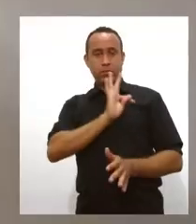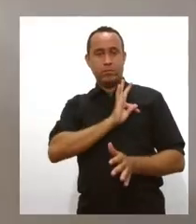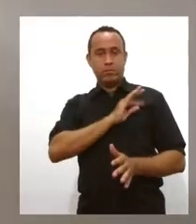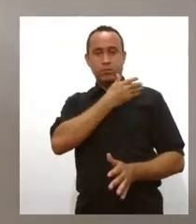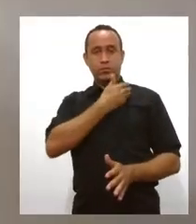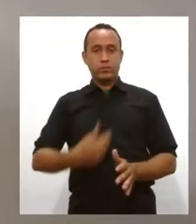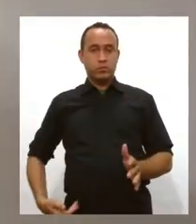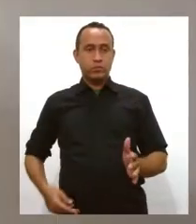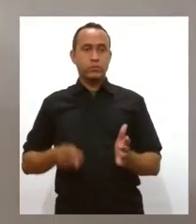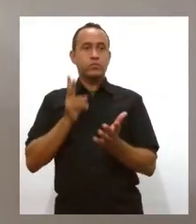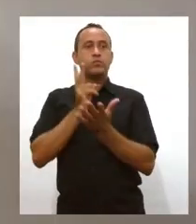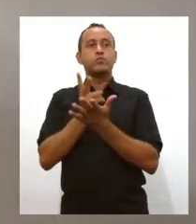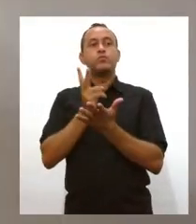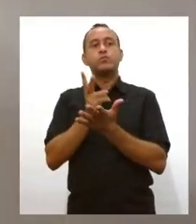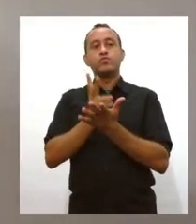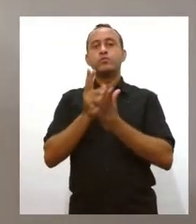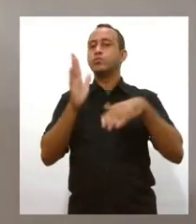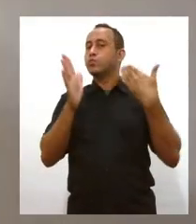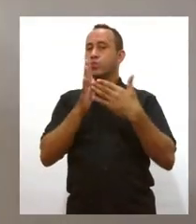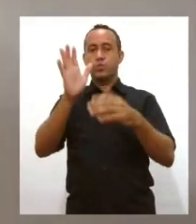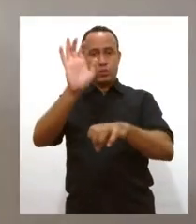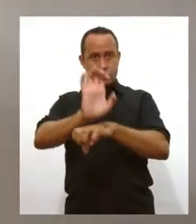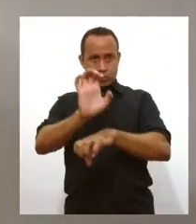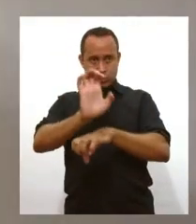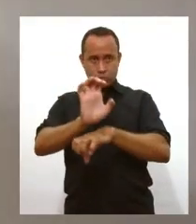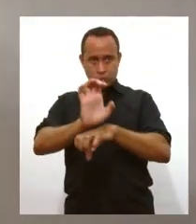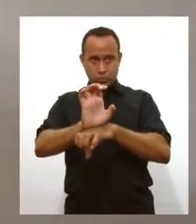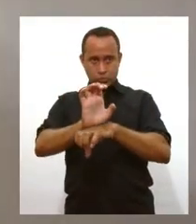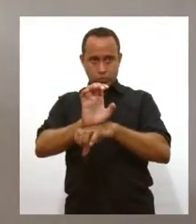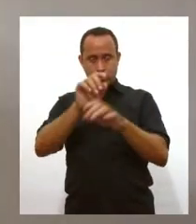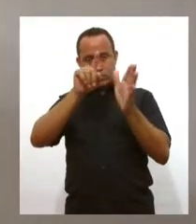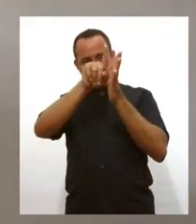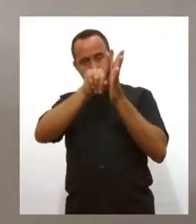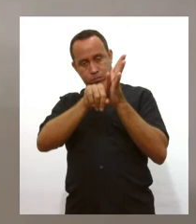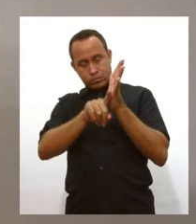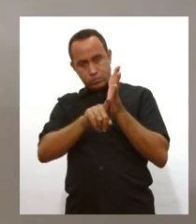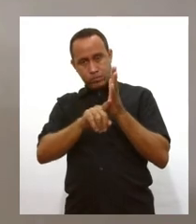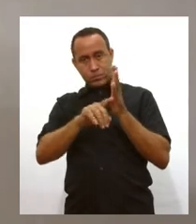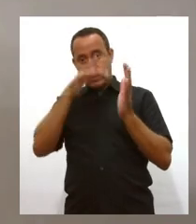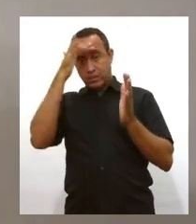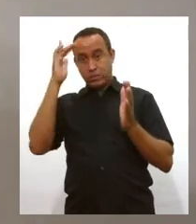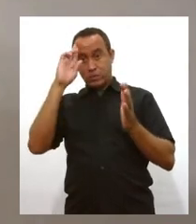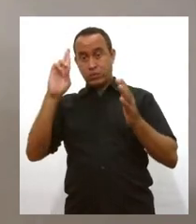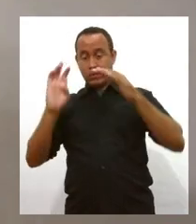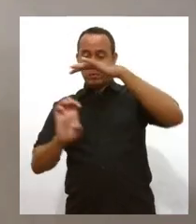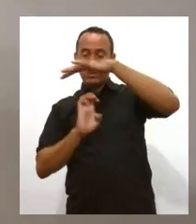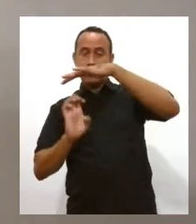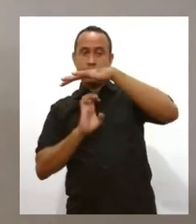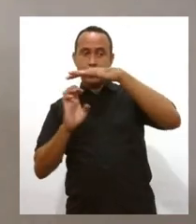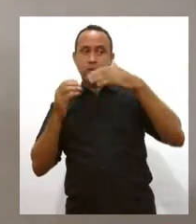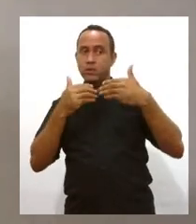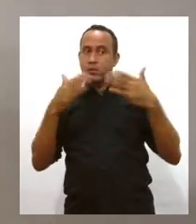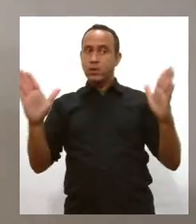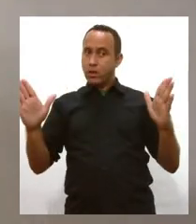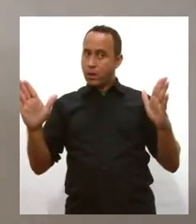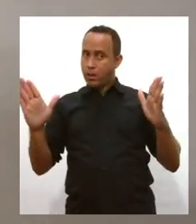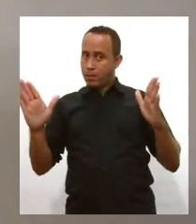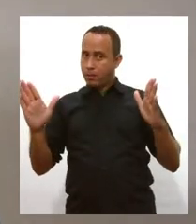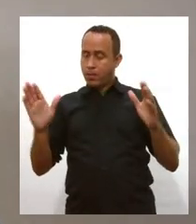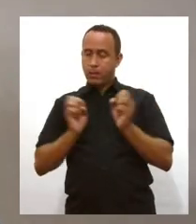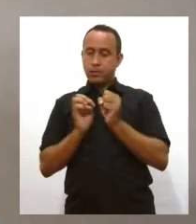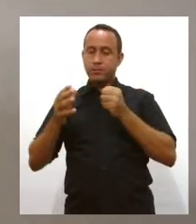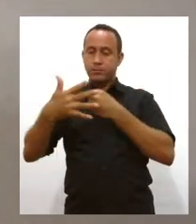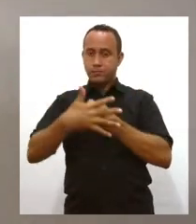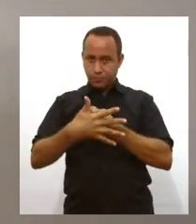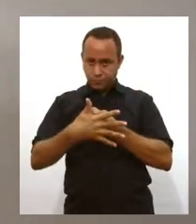continua em todo o Estado. A fiscalização com relação aos empresários, às empresas que estão abertas durante essas fases